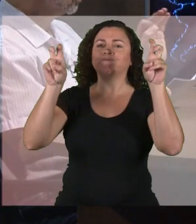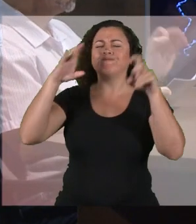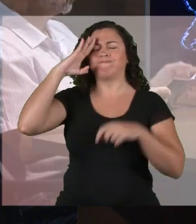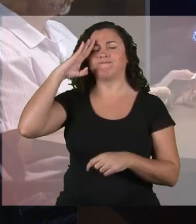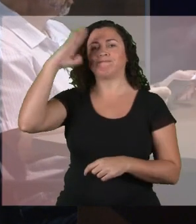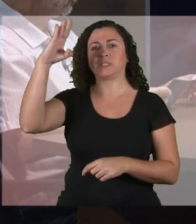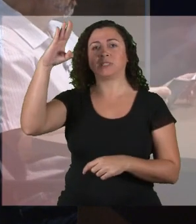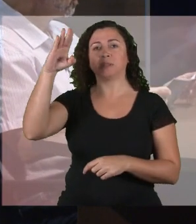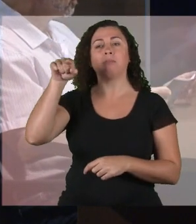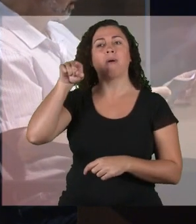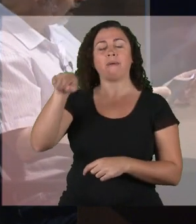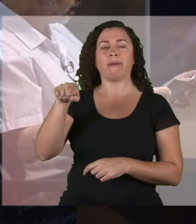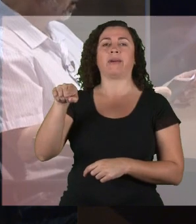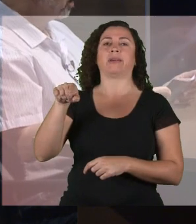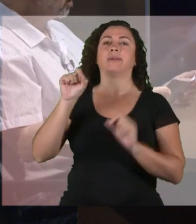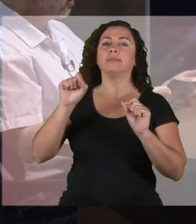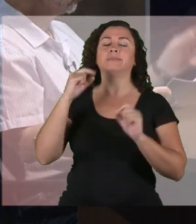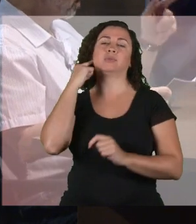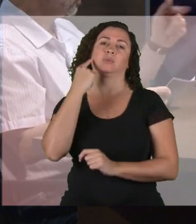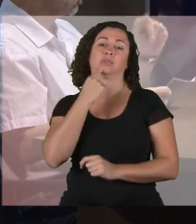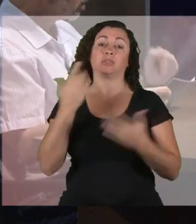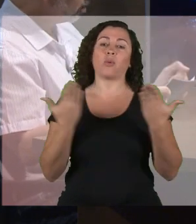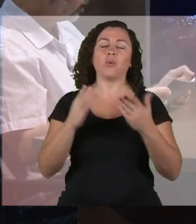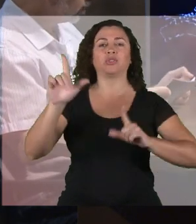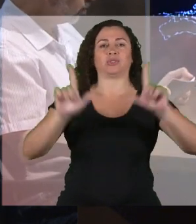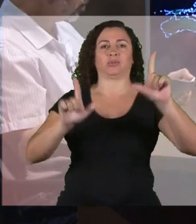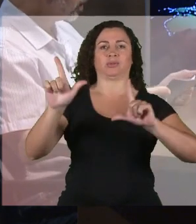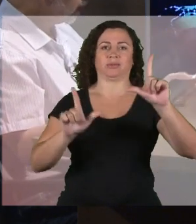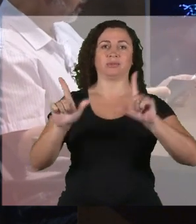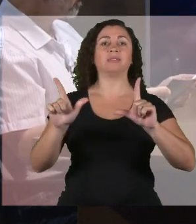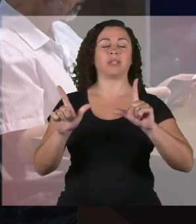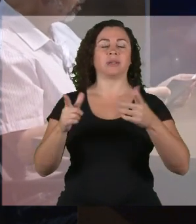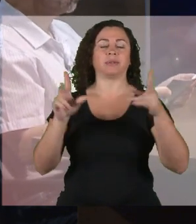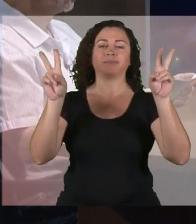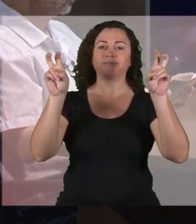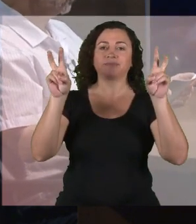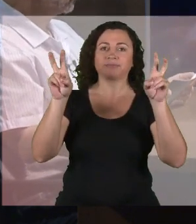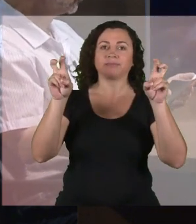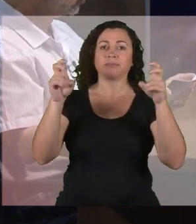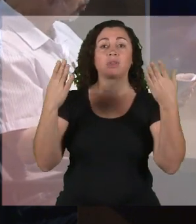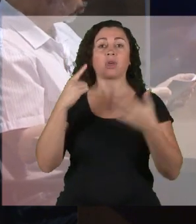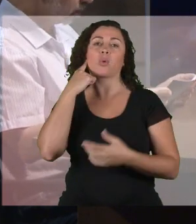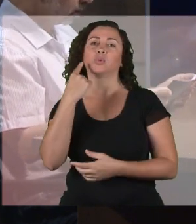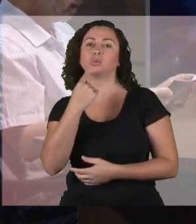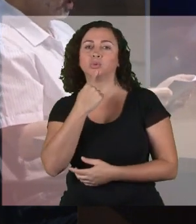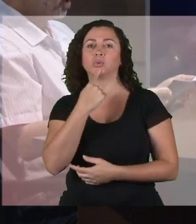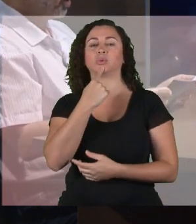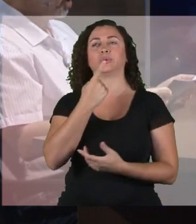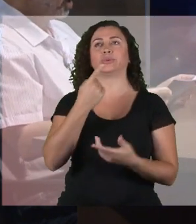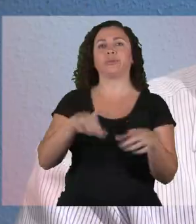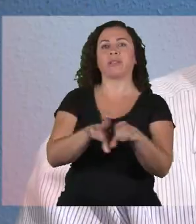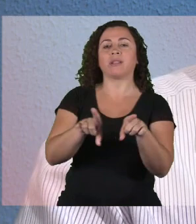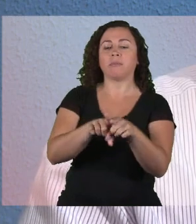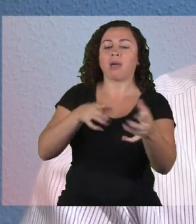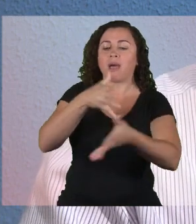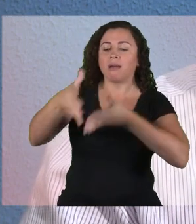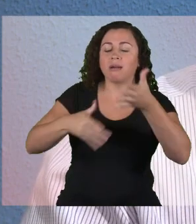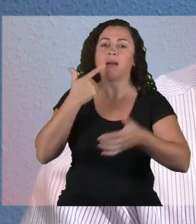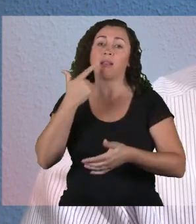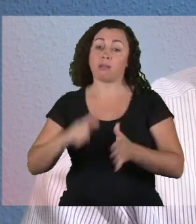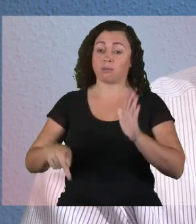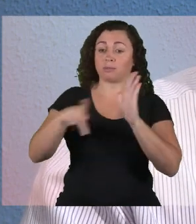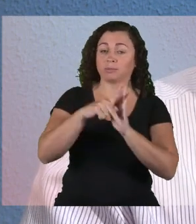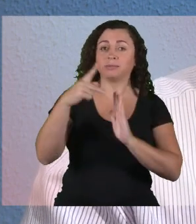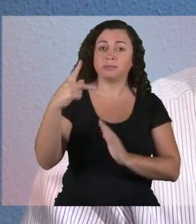tema especial ela se destaca e é o tema da nossa conversa de hoje, que é a questão dos surdos, da língua